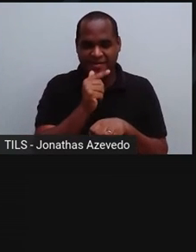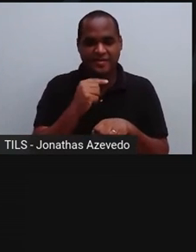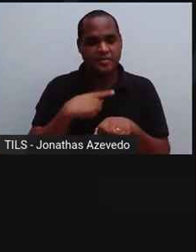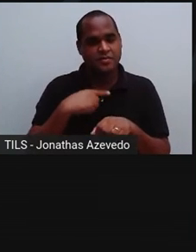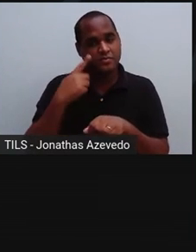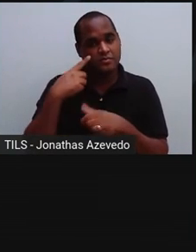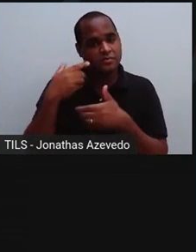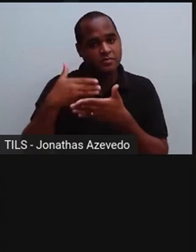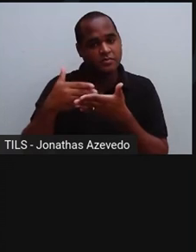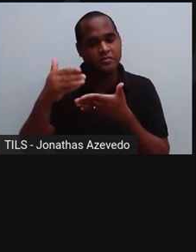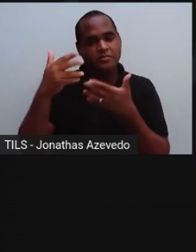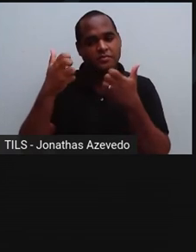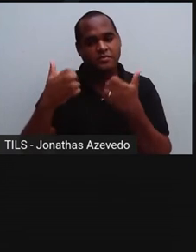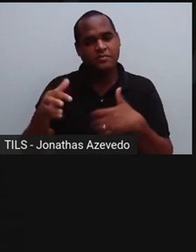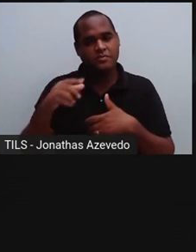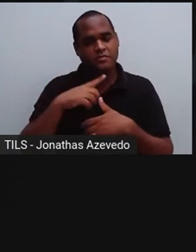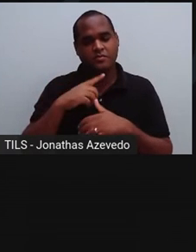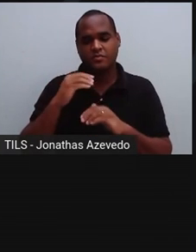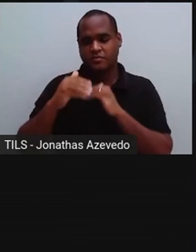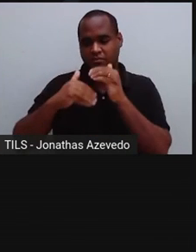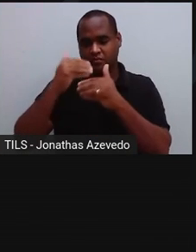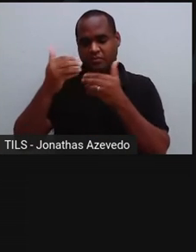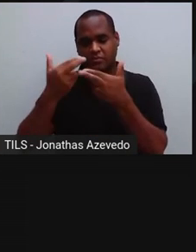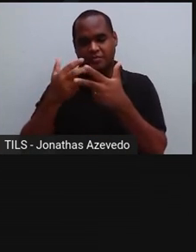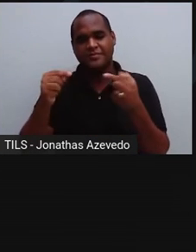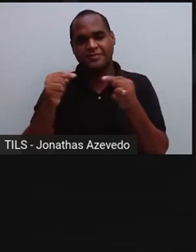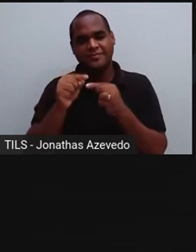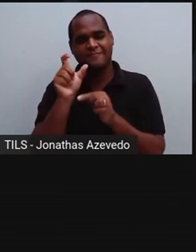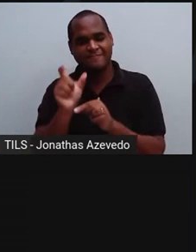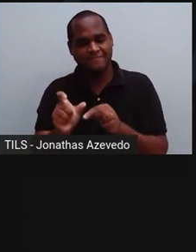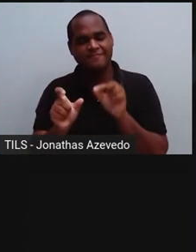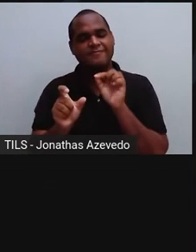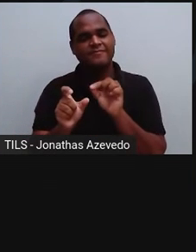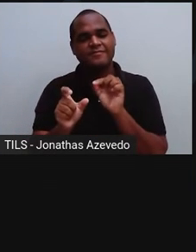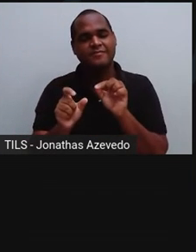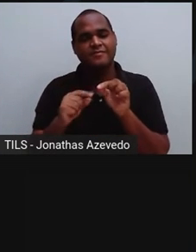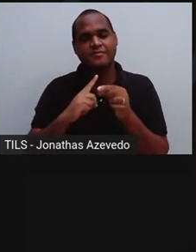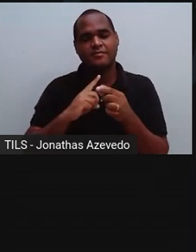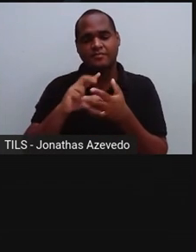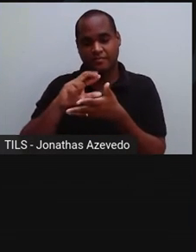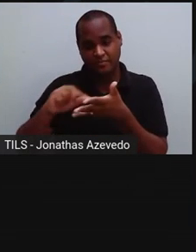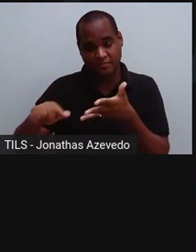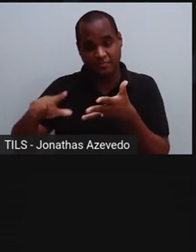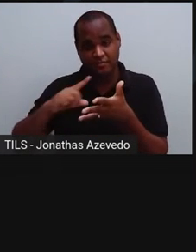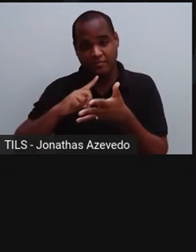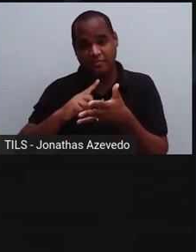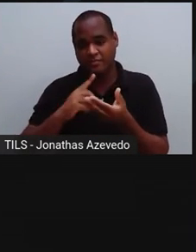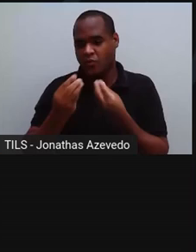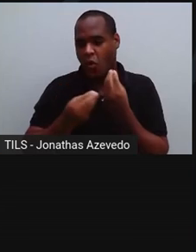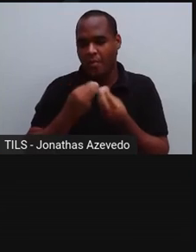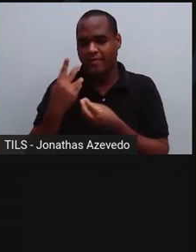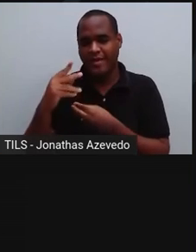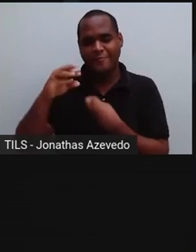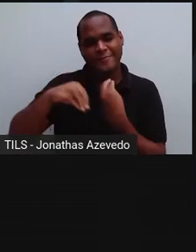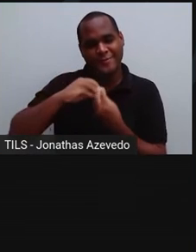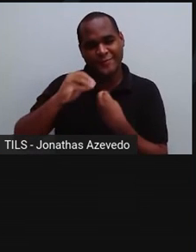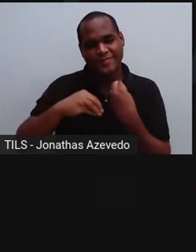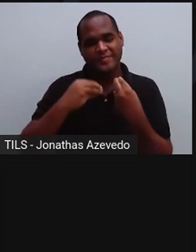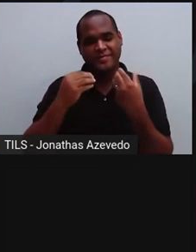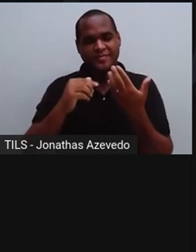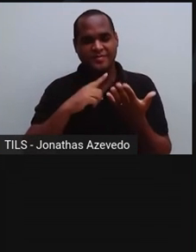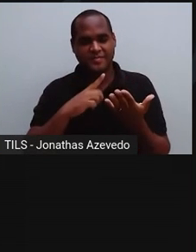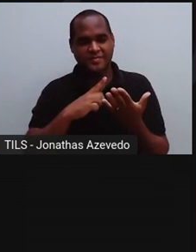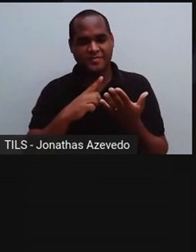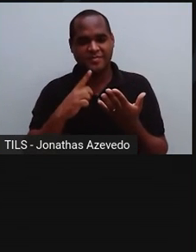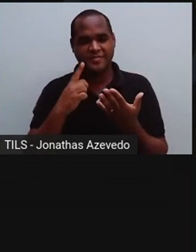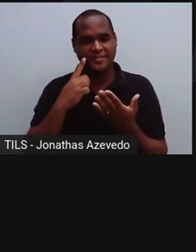fracionada. Esse processo é baseado nas diferenças nos pontos de fusão dos componentes de uma mistura. Isso é, a